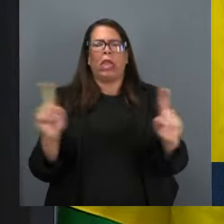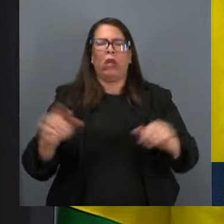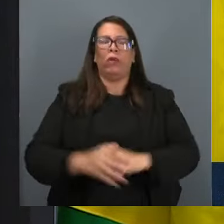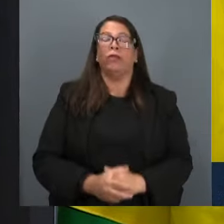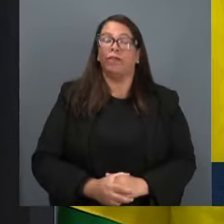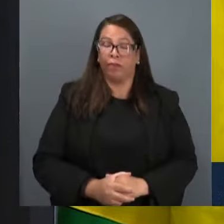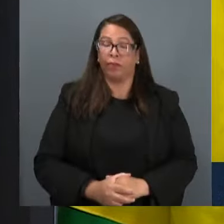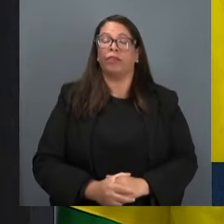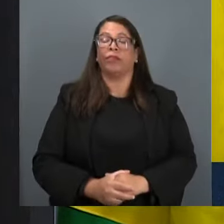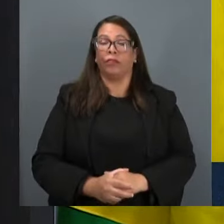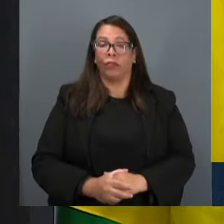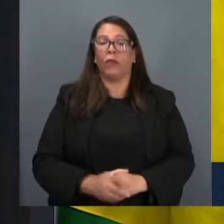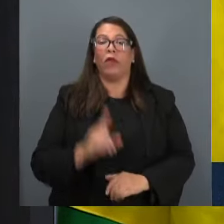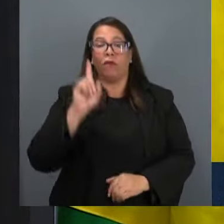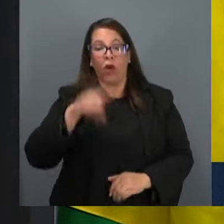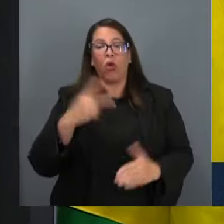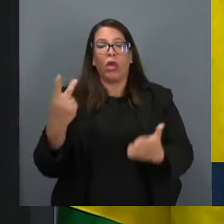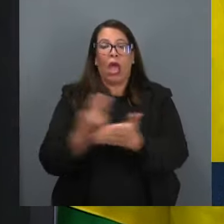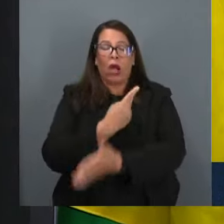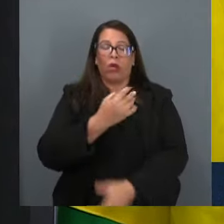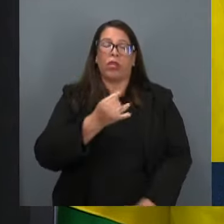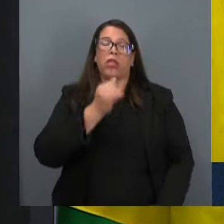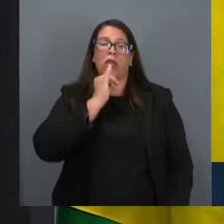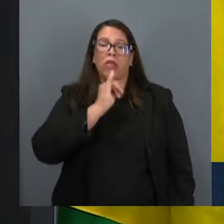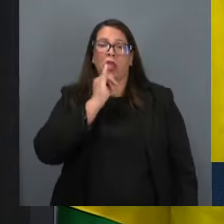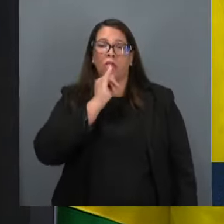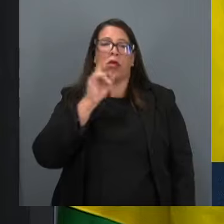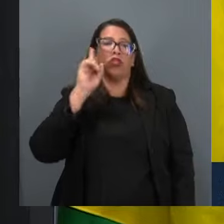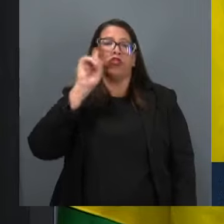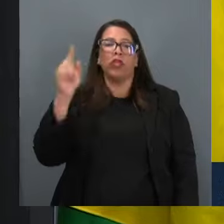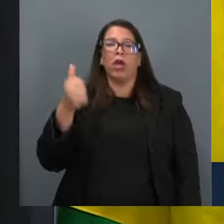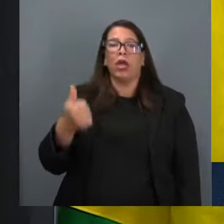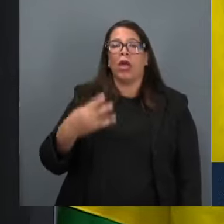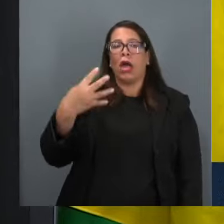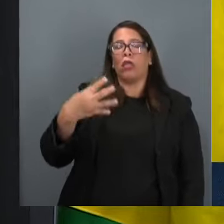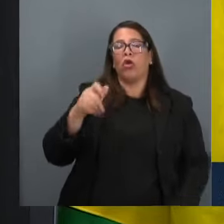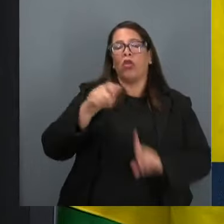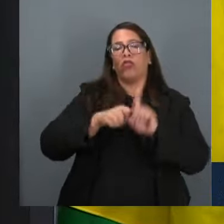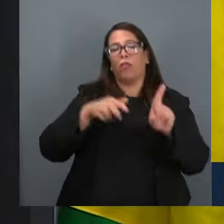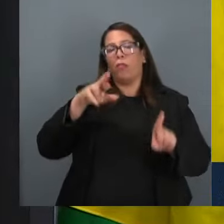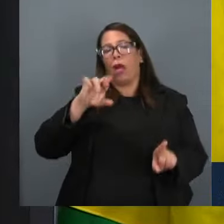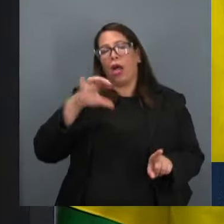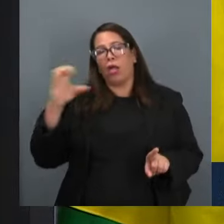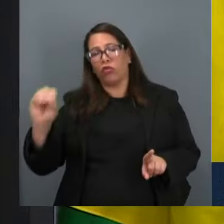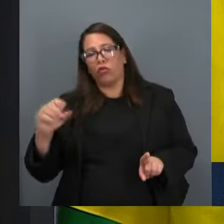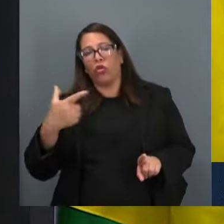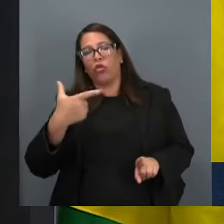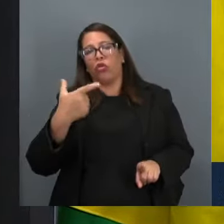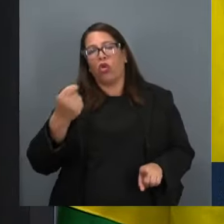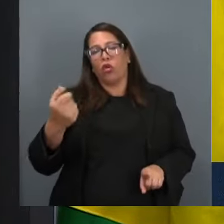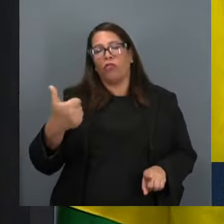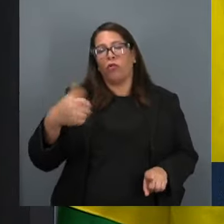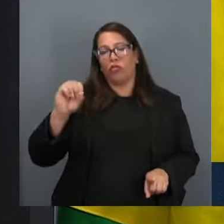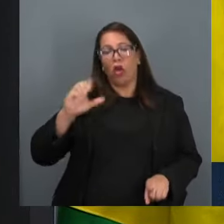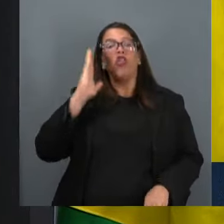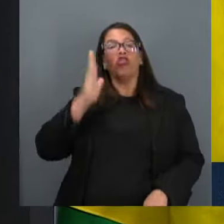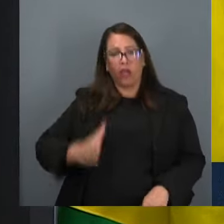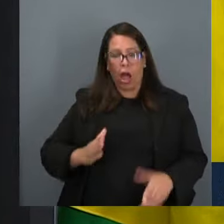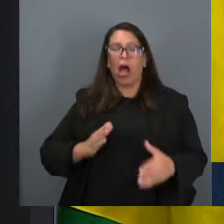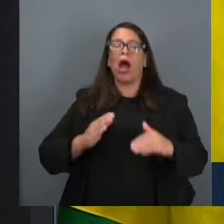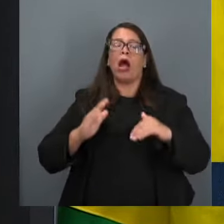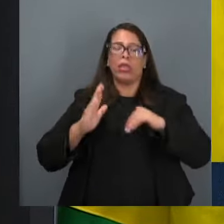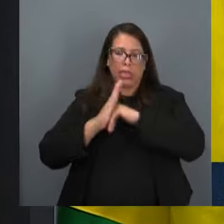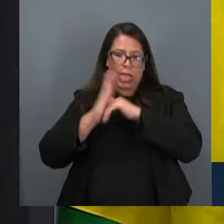Foi o que aconteceu, por exemplo, no dia 14 de março de 2019, eu já estava aqui no início do